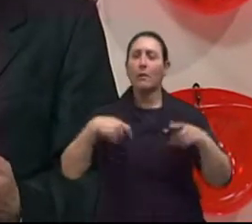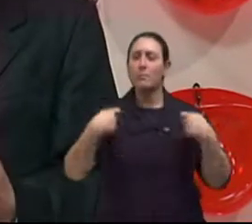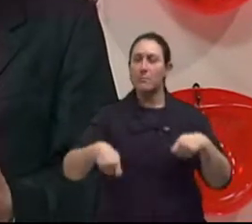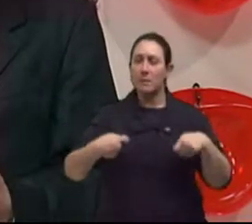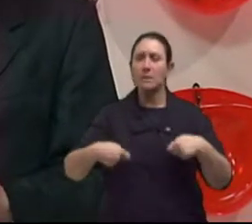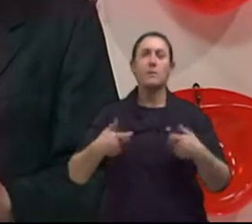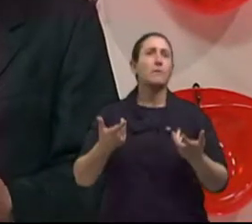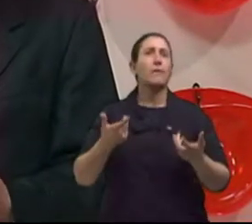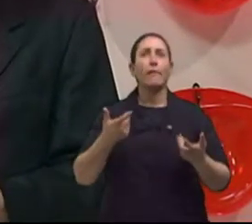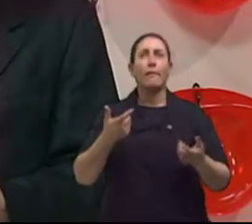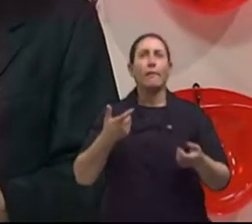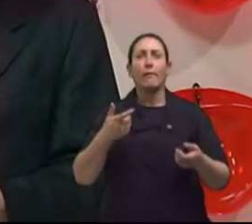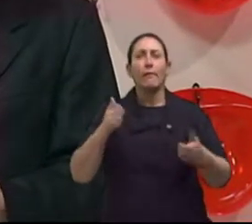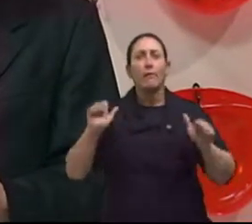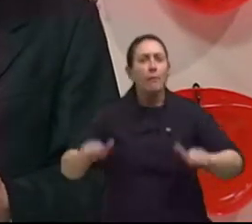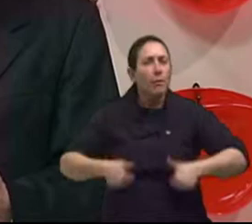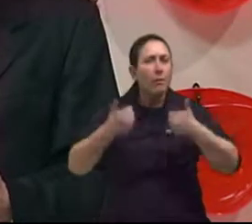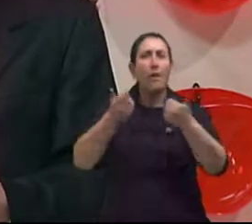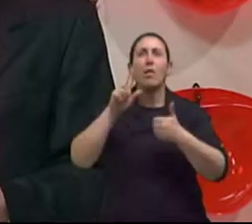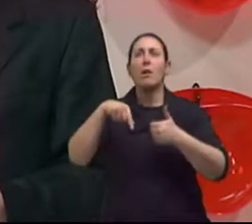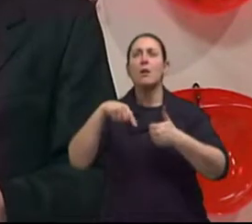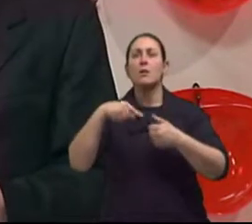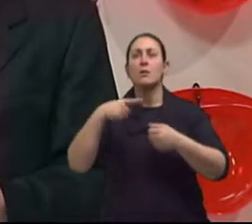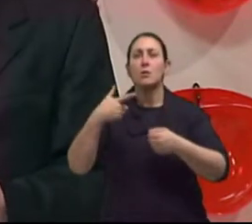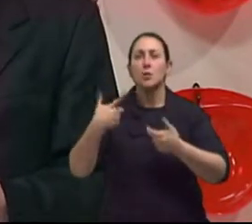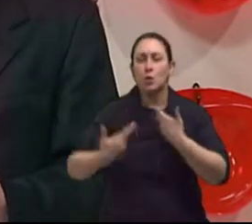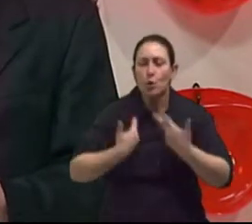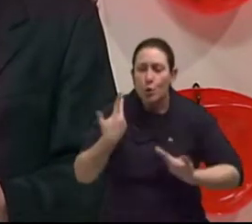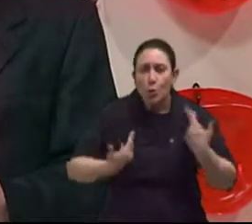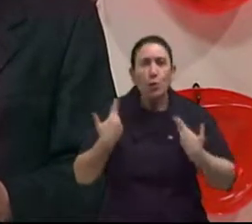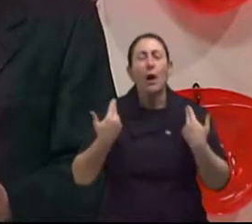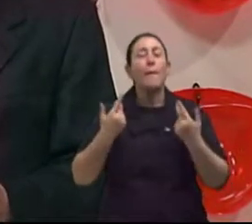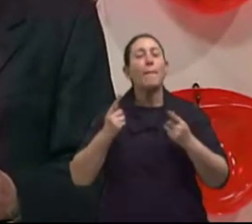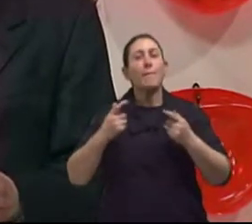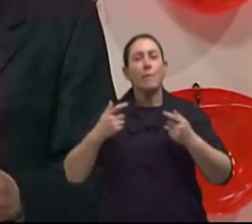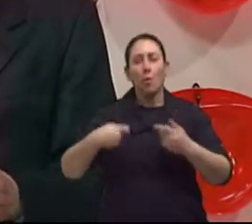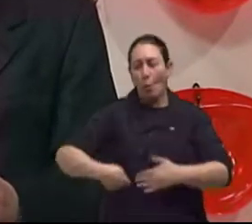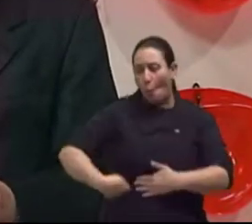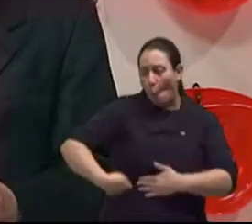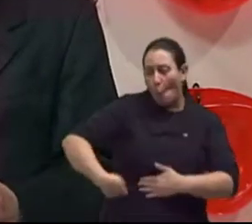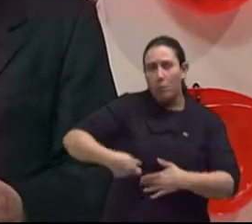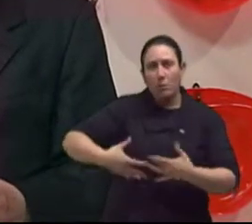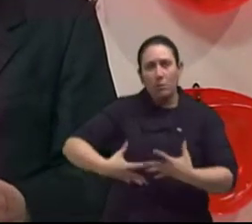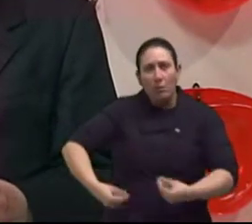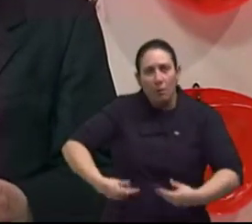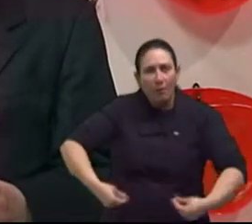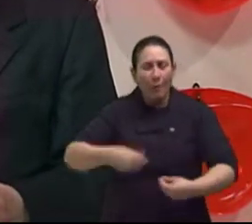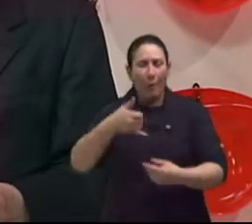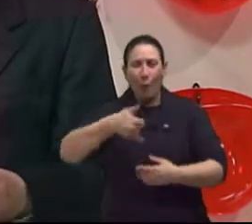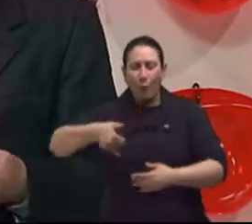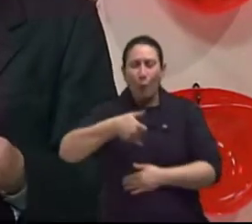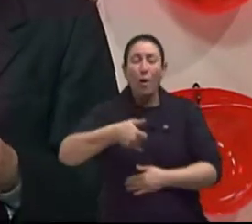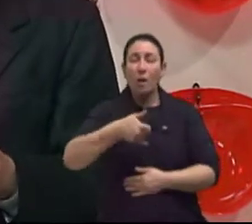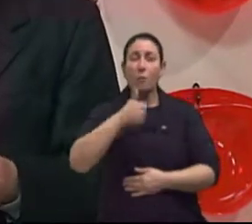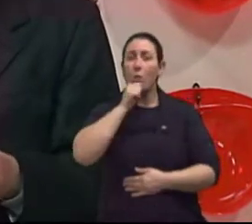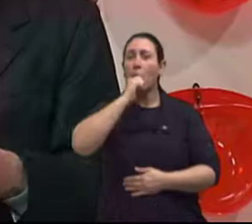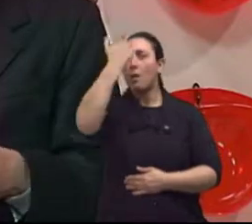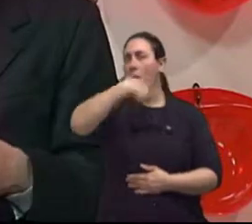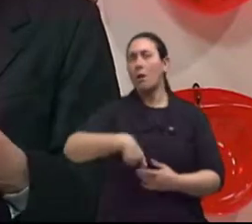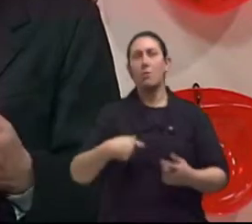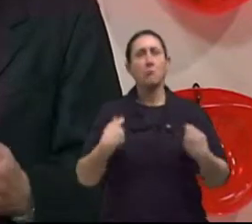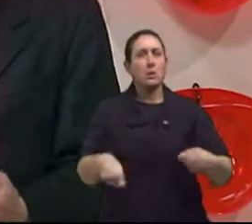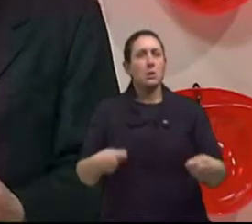lipoaspiração e cirurgias também, mas isso aí é uma pressão muito grande. A mulher,